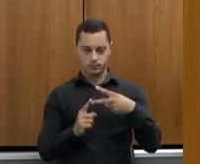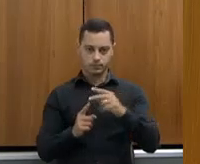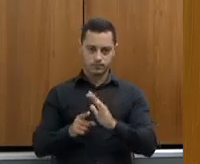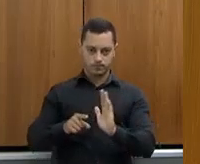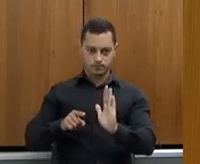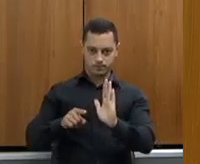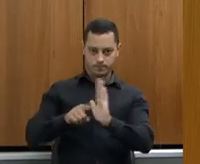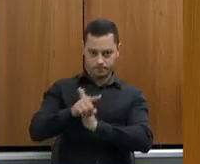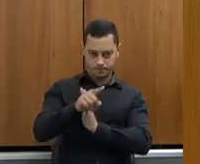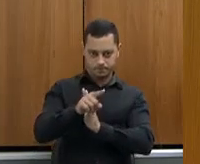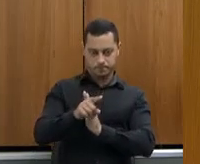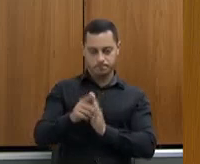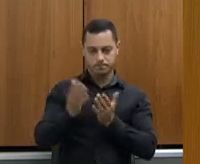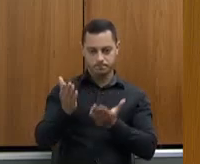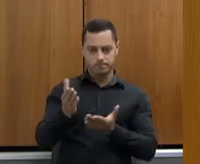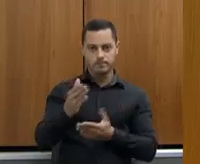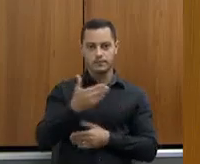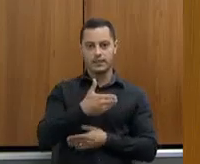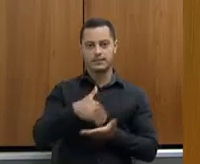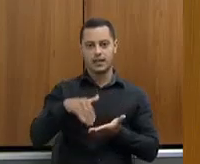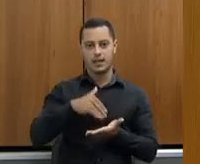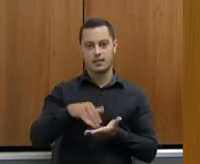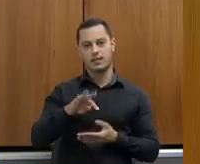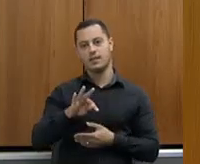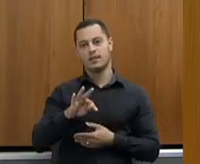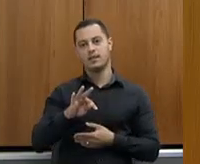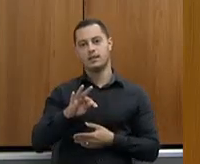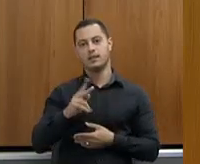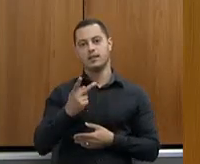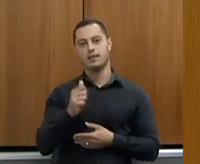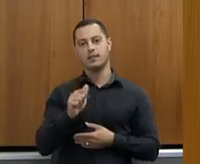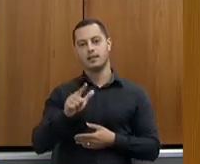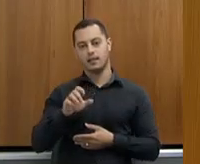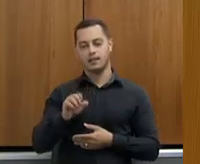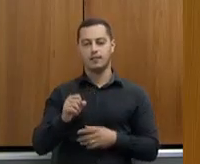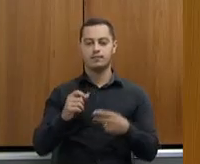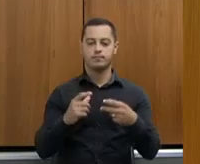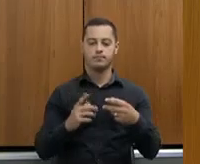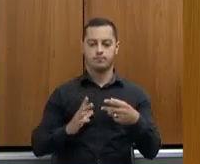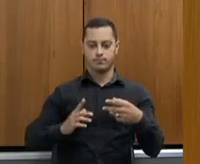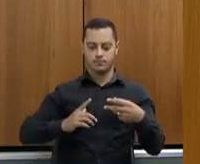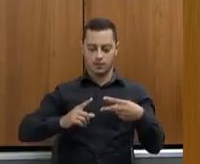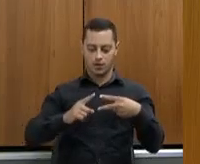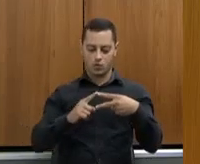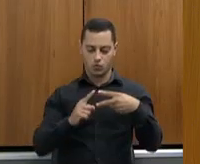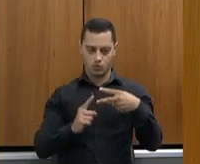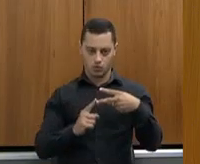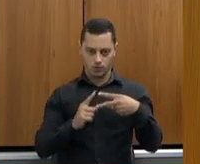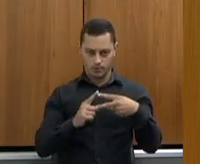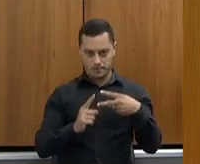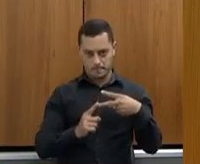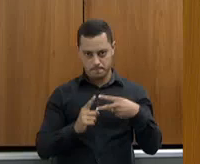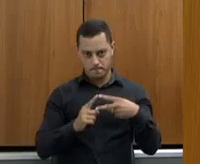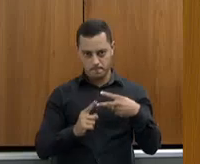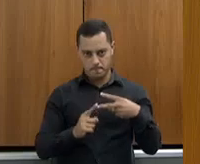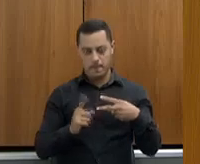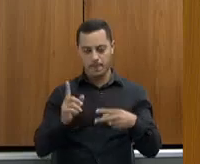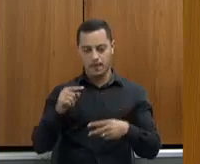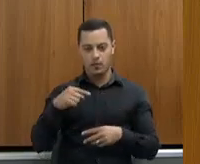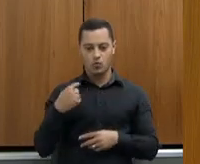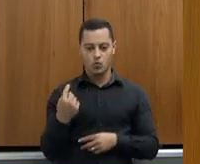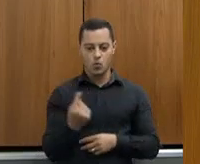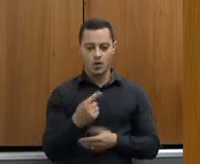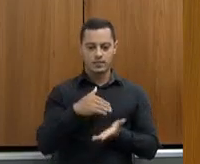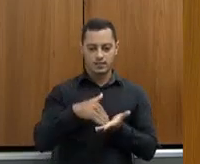o nosso secretário Tales. Secretário, tem dois pontos aí da nossa secretaria que